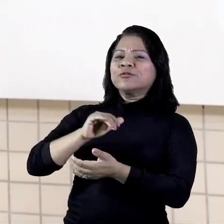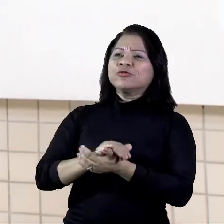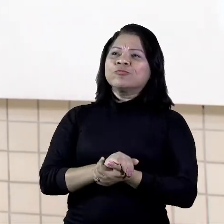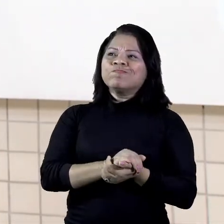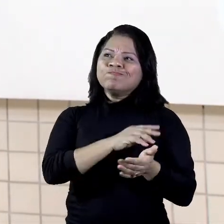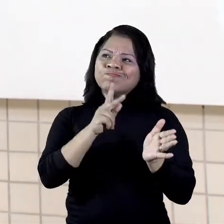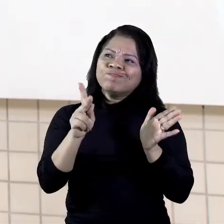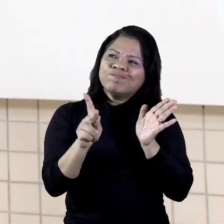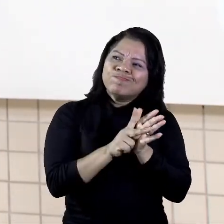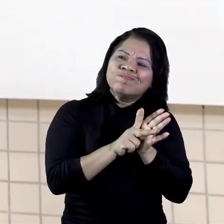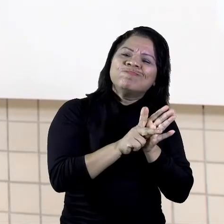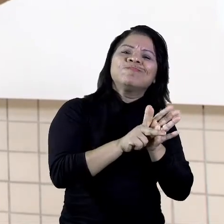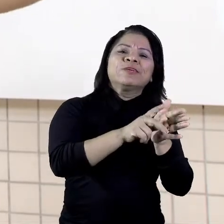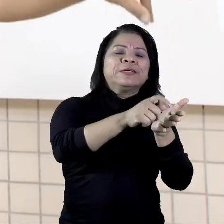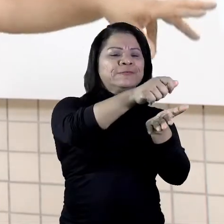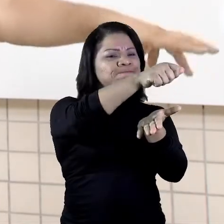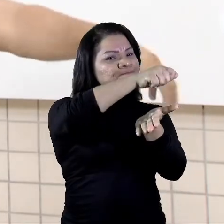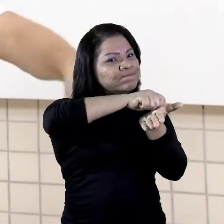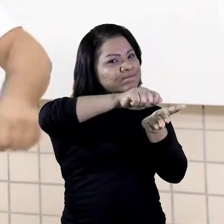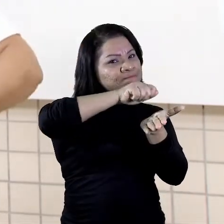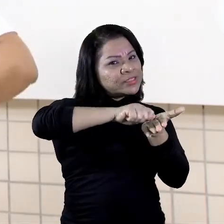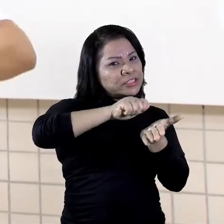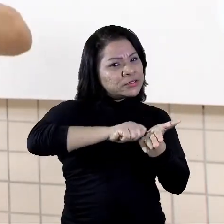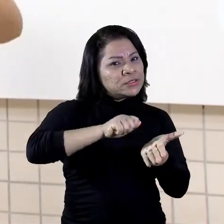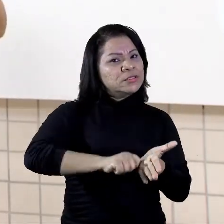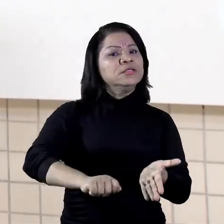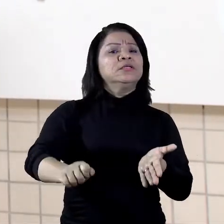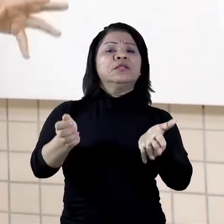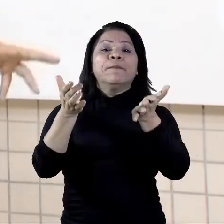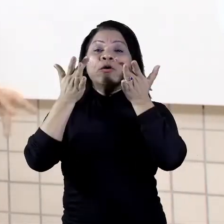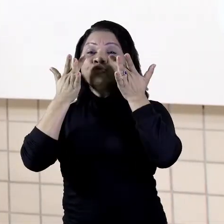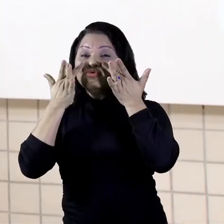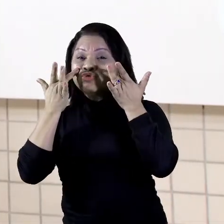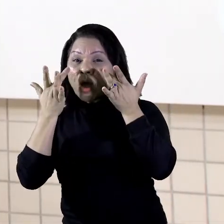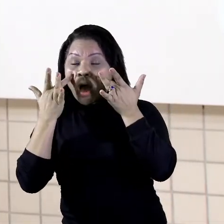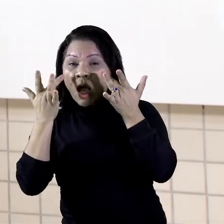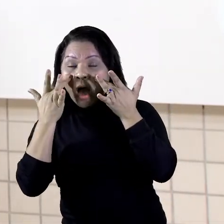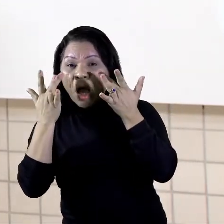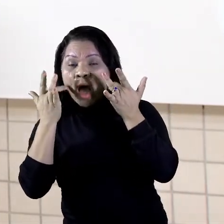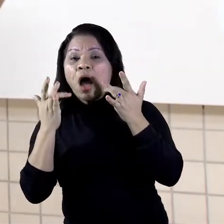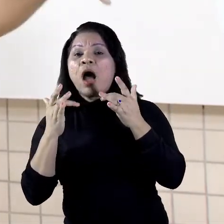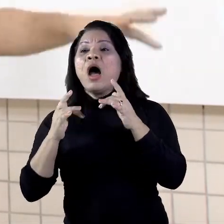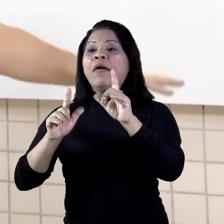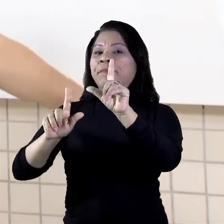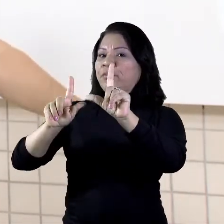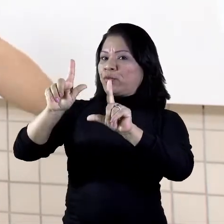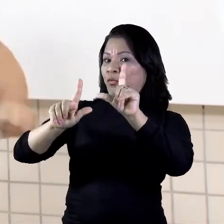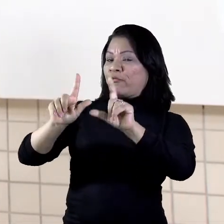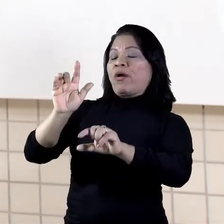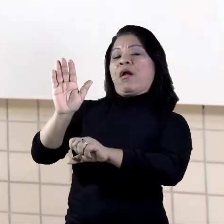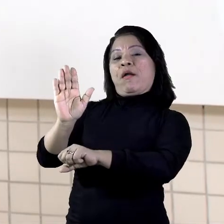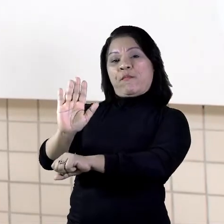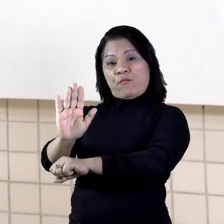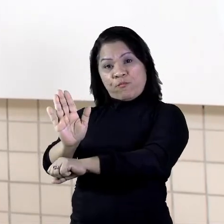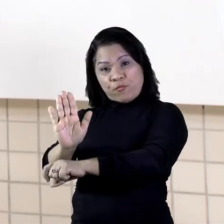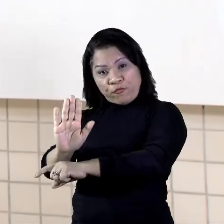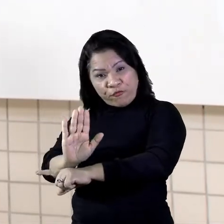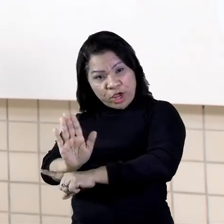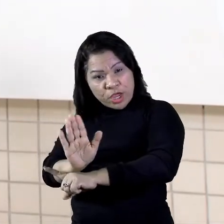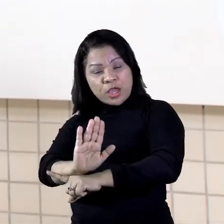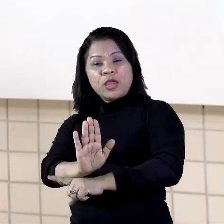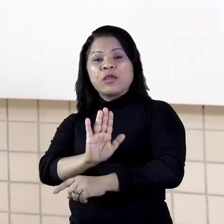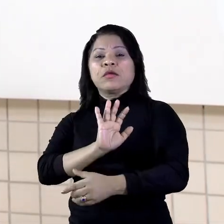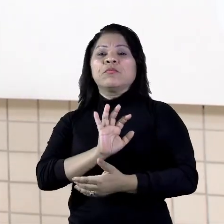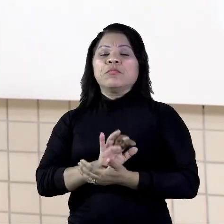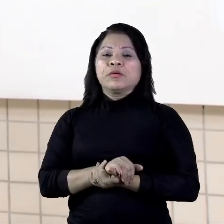escrito ali para o teatro, para a novela, para o filme, ok? Então